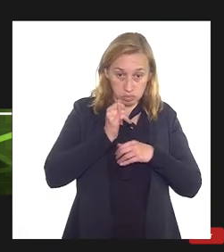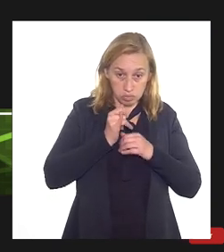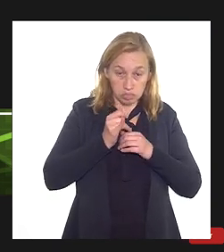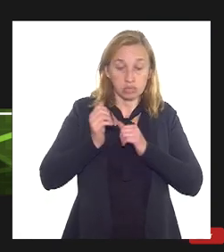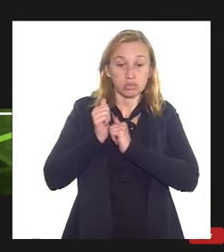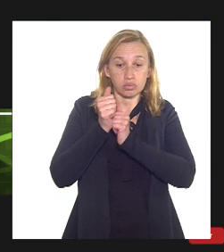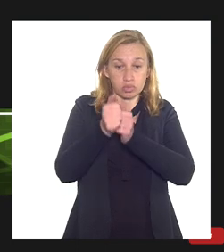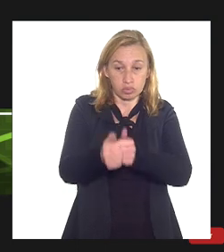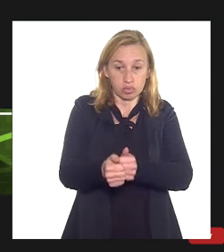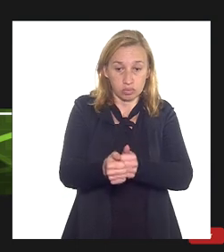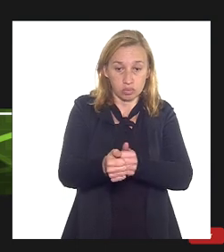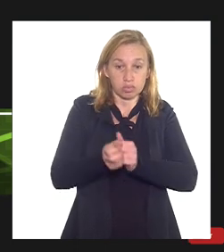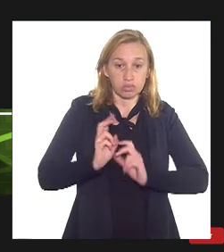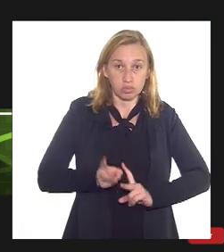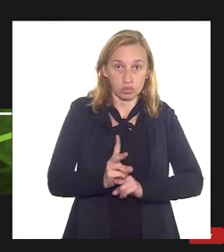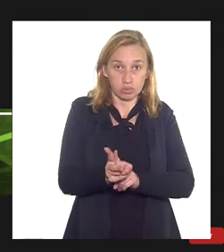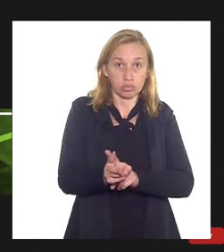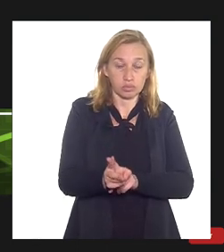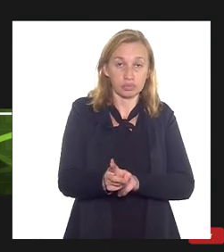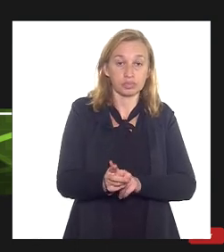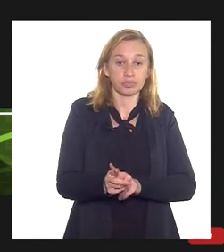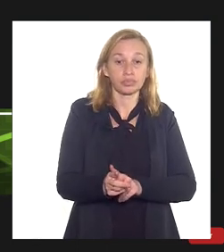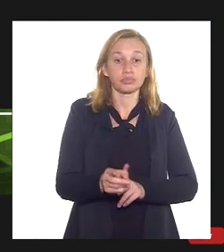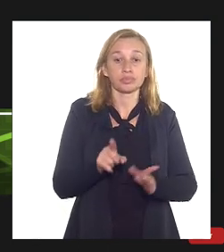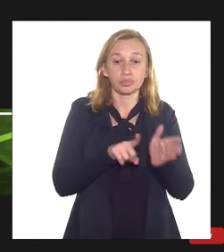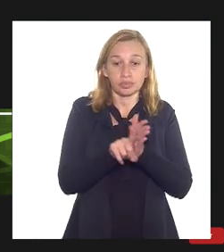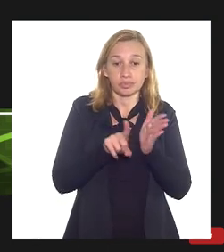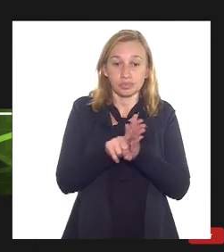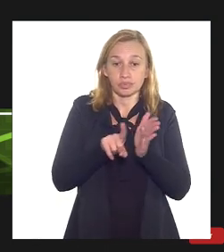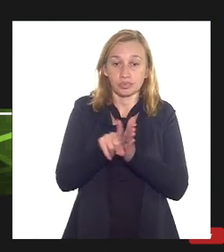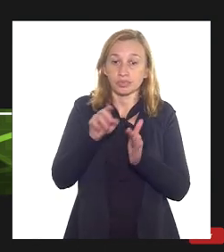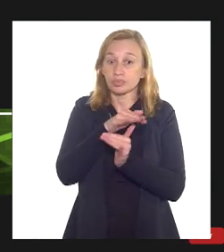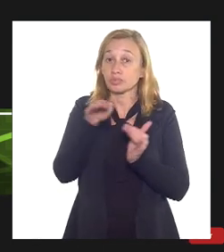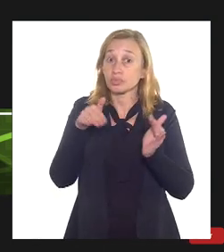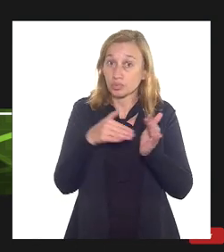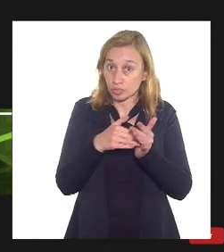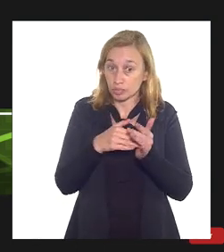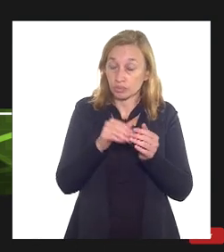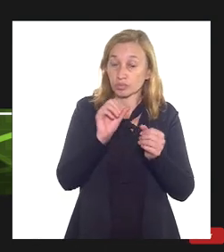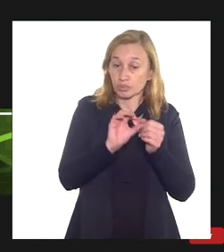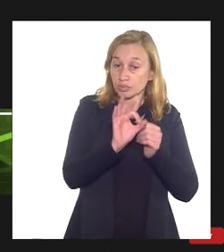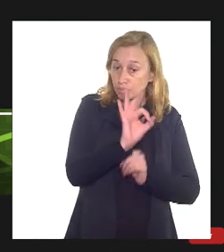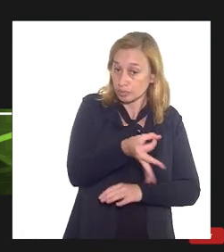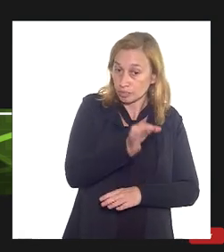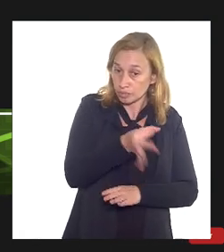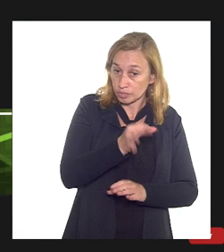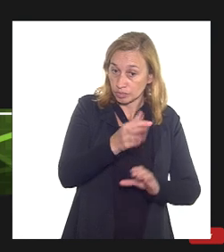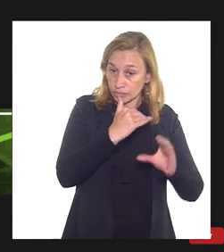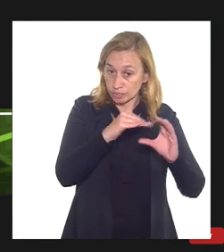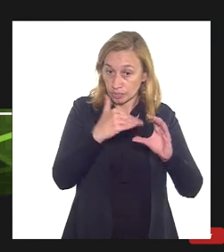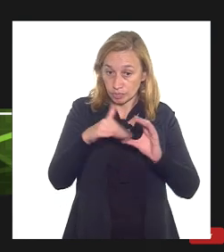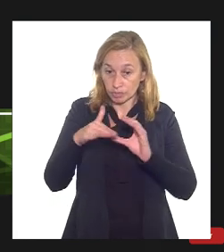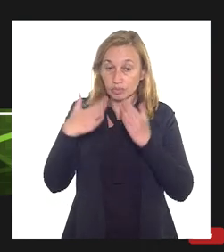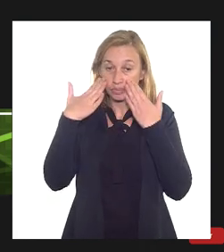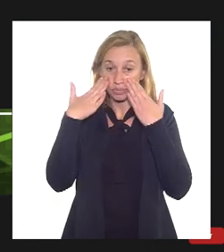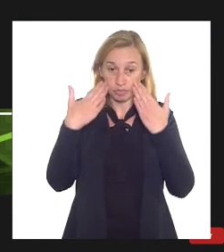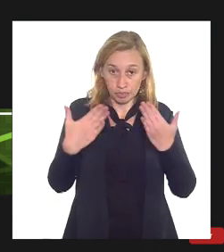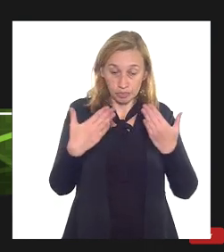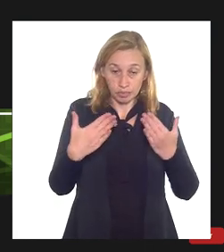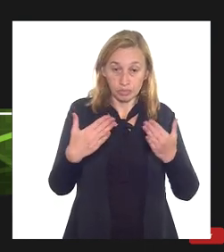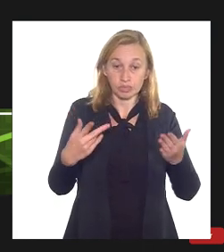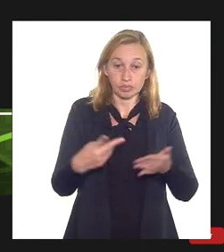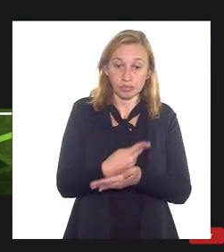acompanharão e continuarão acompanhando nossas perguntas todas serão feitas formalmente para vossa excelência das apresentações que foram